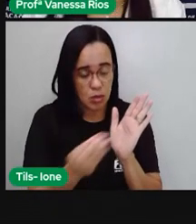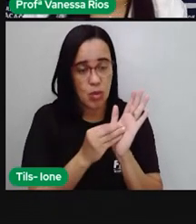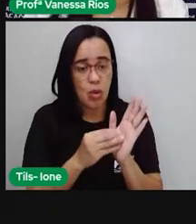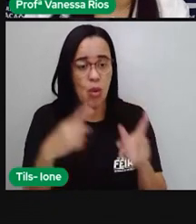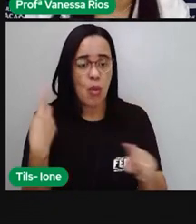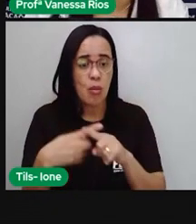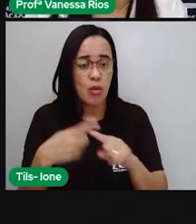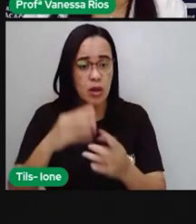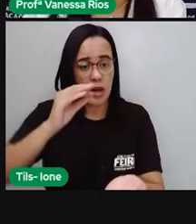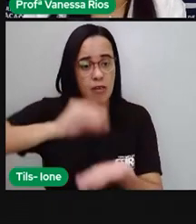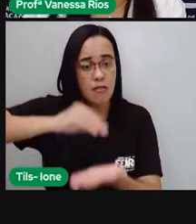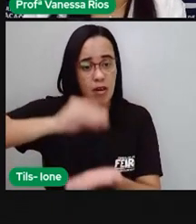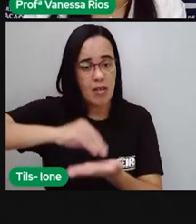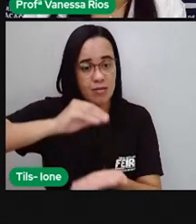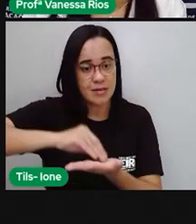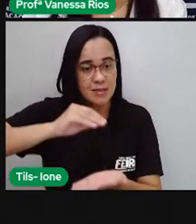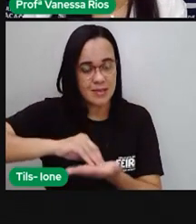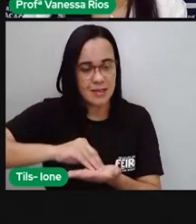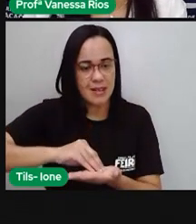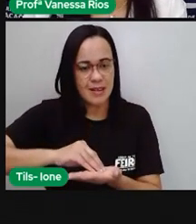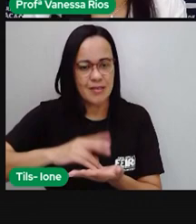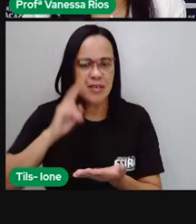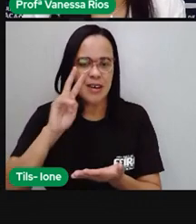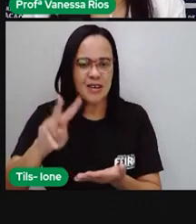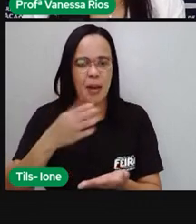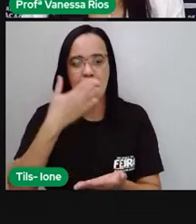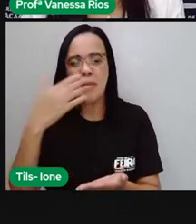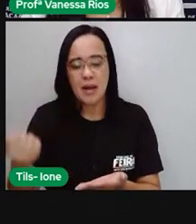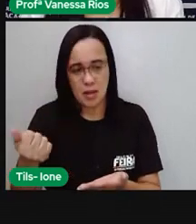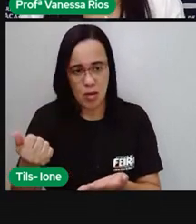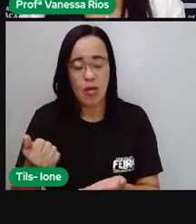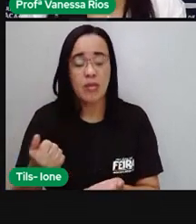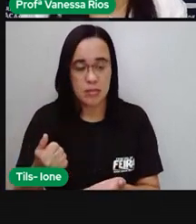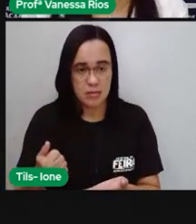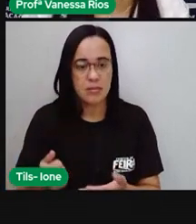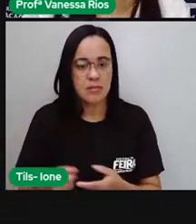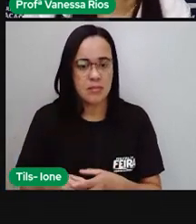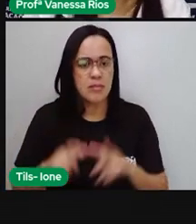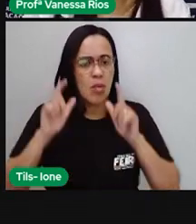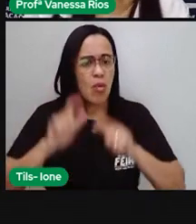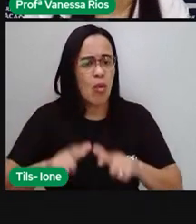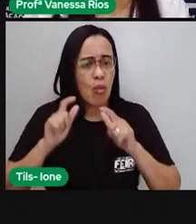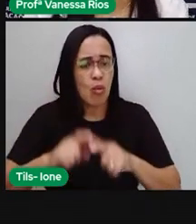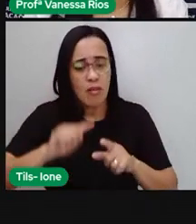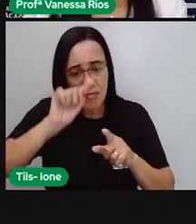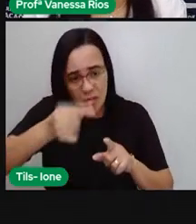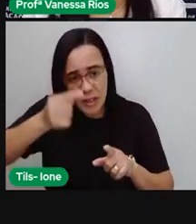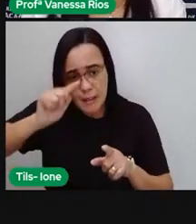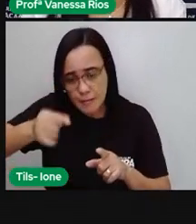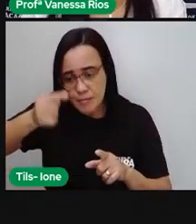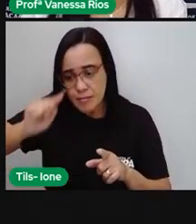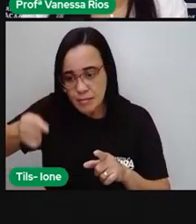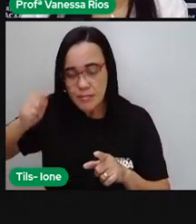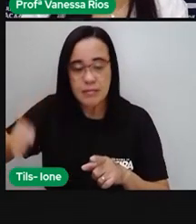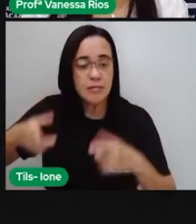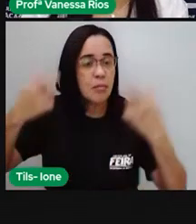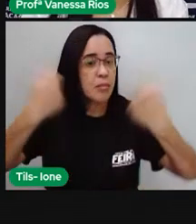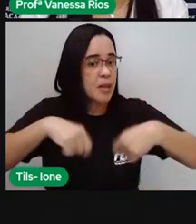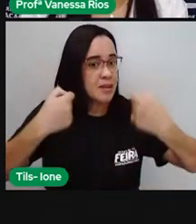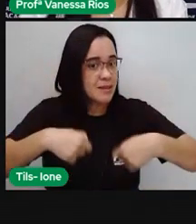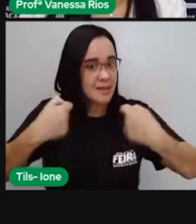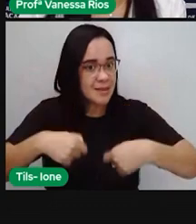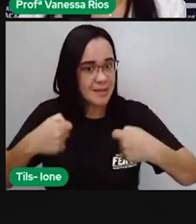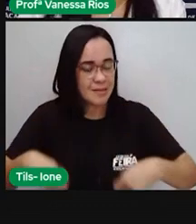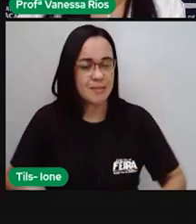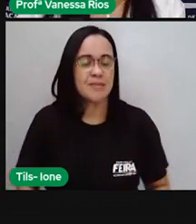Completar os valores, para que fique melhor a identificação de onde a vírgula aí estaria localizada.